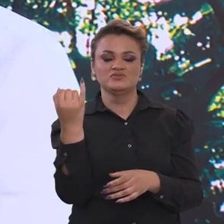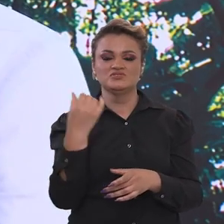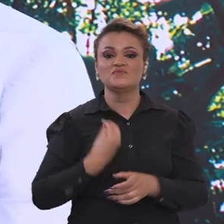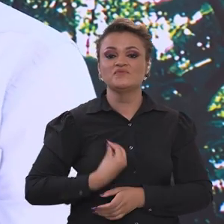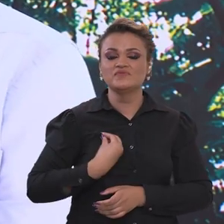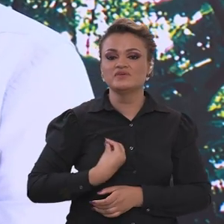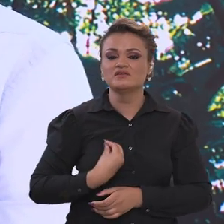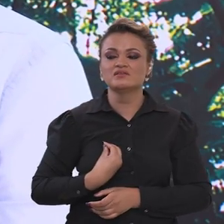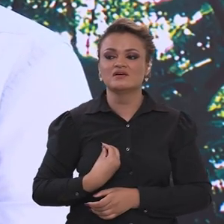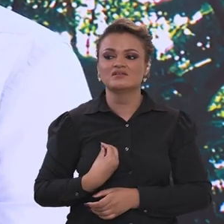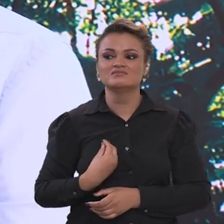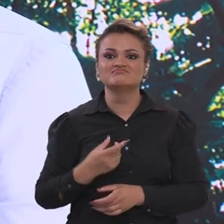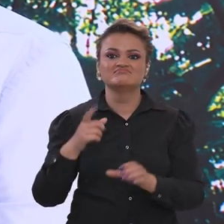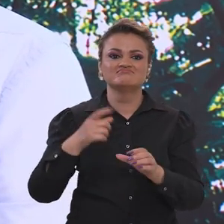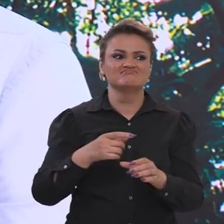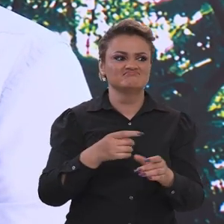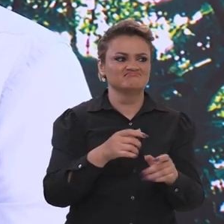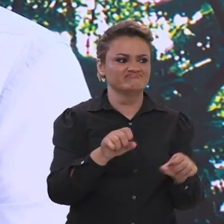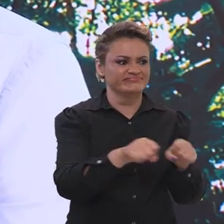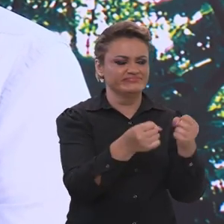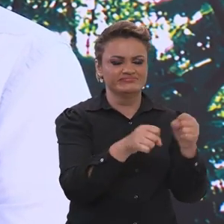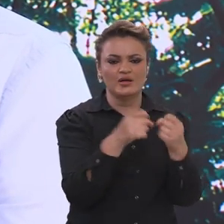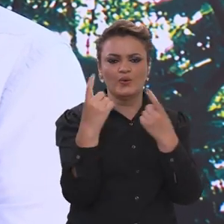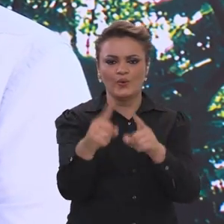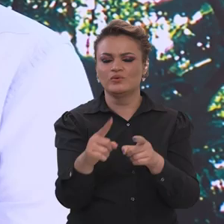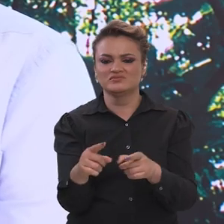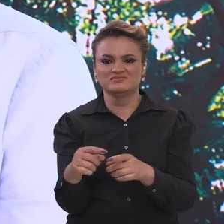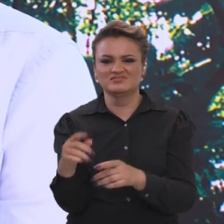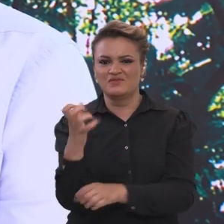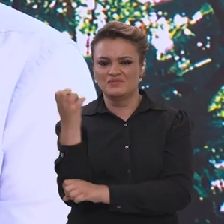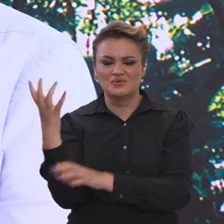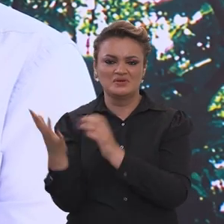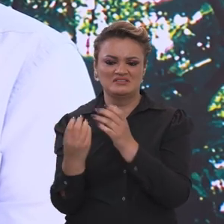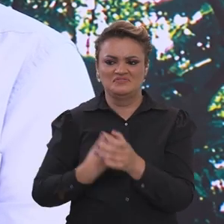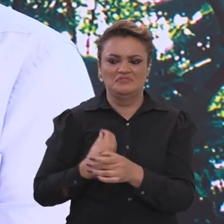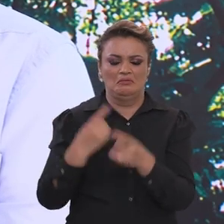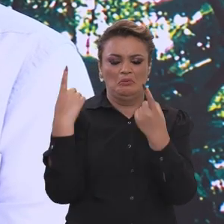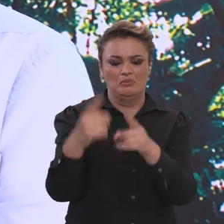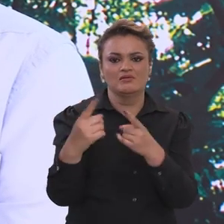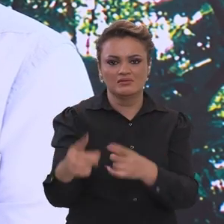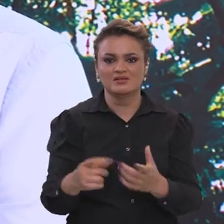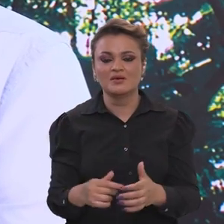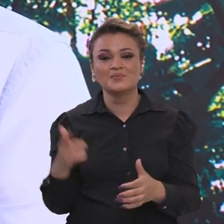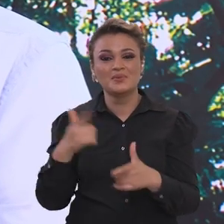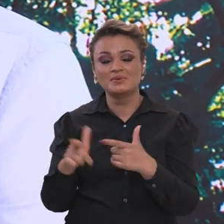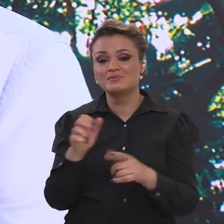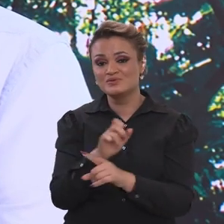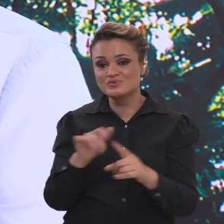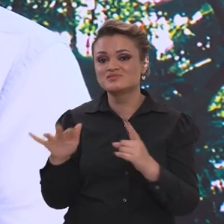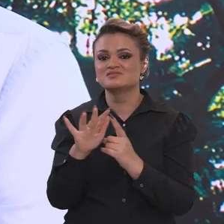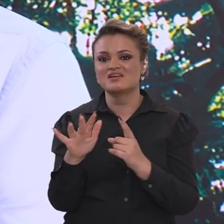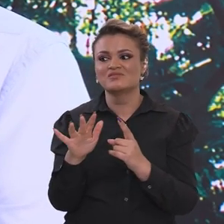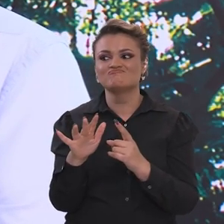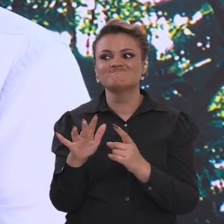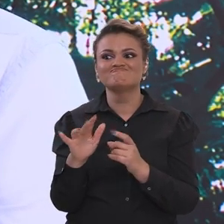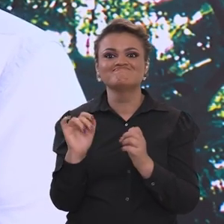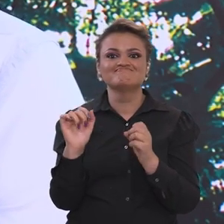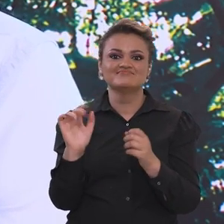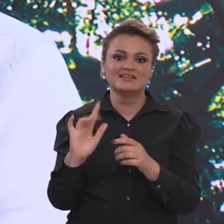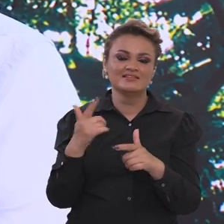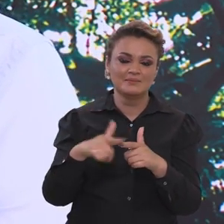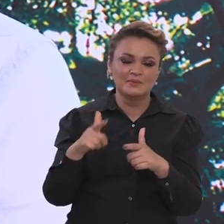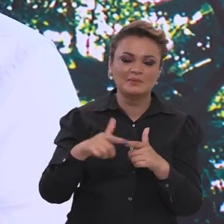estão vivendo, depedando a floresta. Então, porque os problemas sociais eles levam por